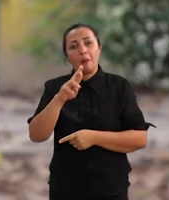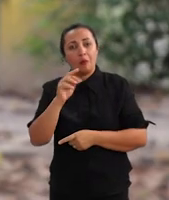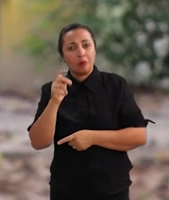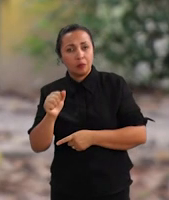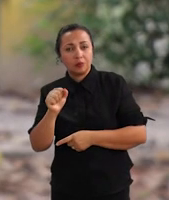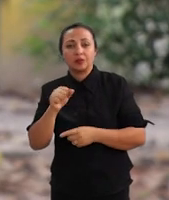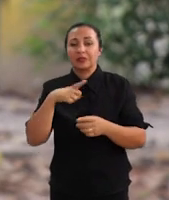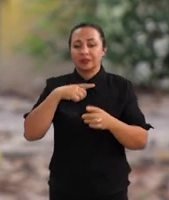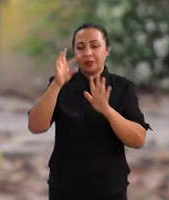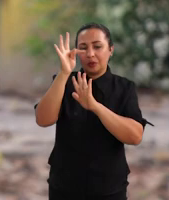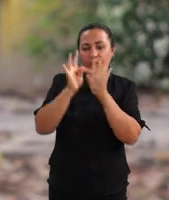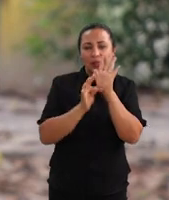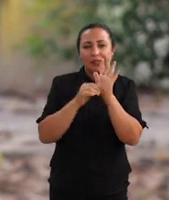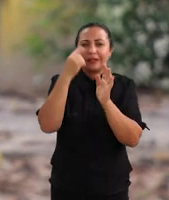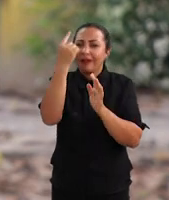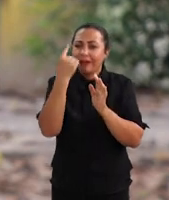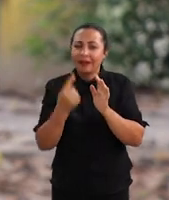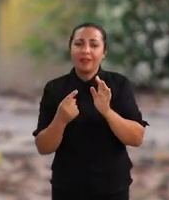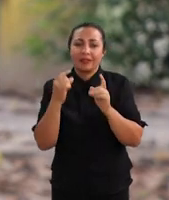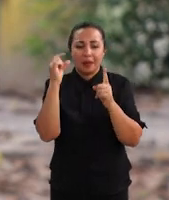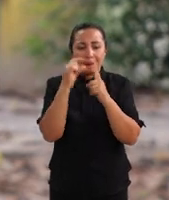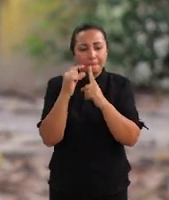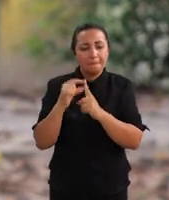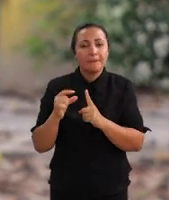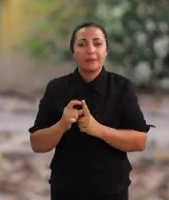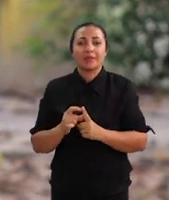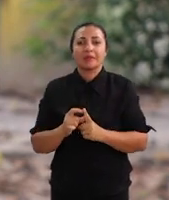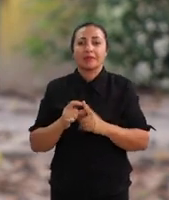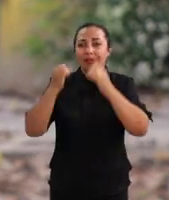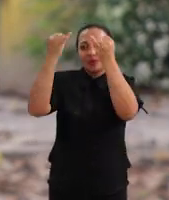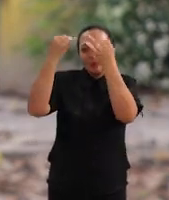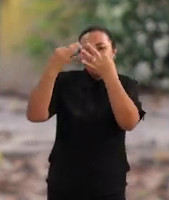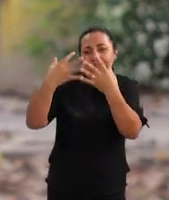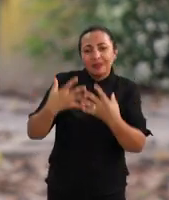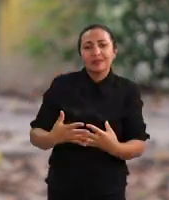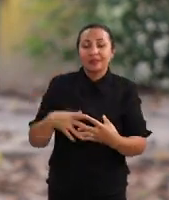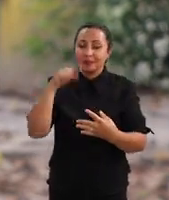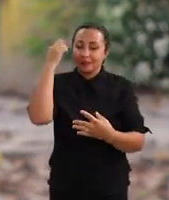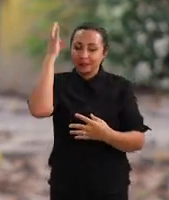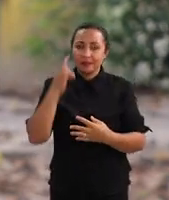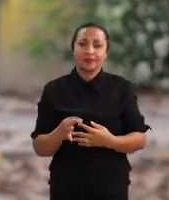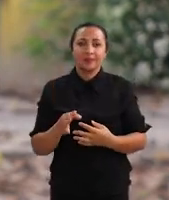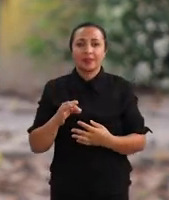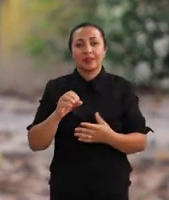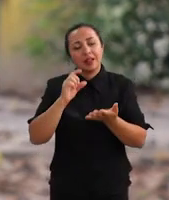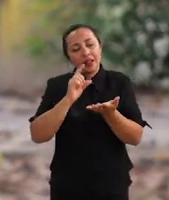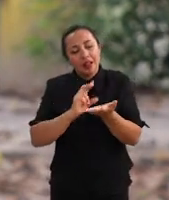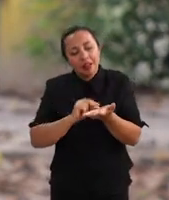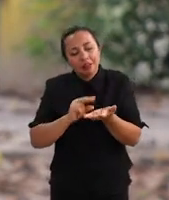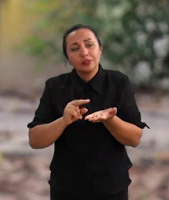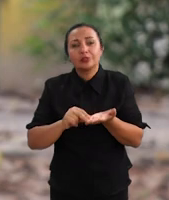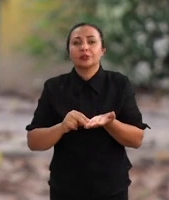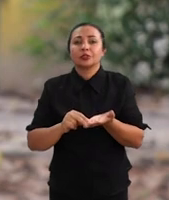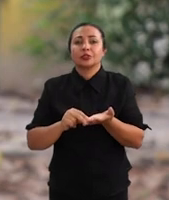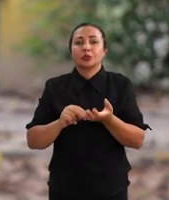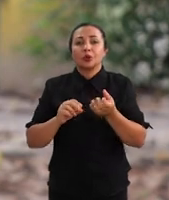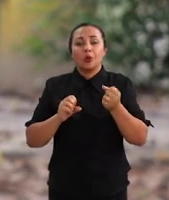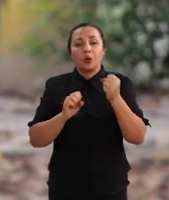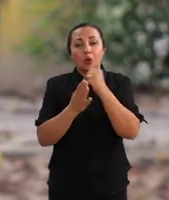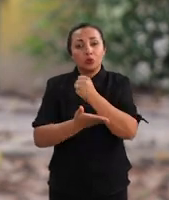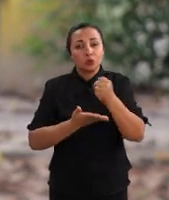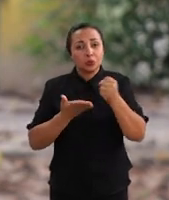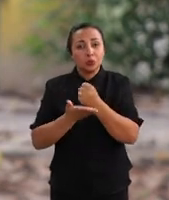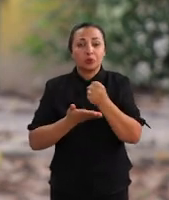que eu tenha cada palavra com a sua etiqueta, designando se se trata de artigo, substantivo,